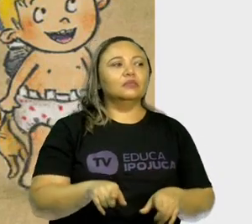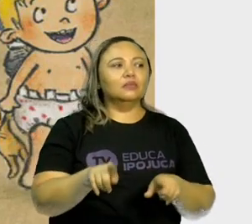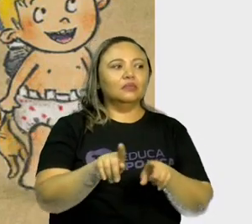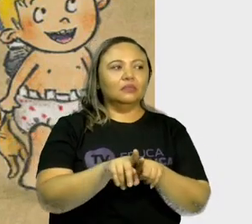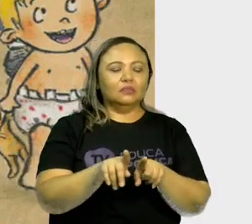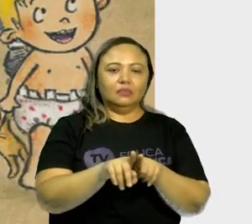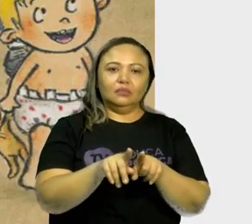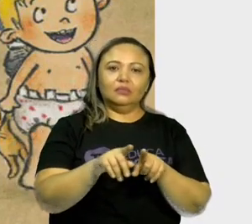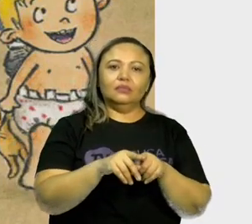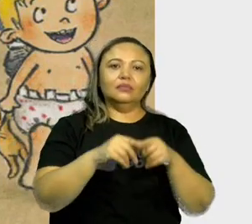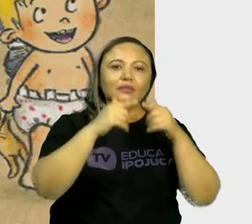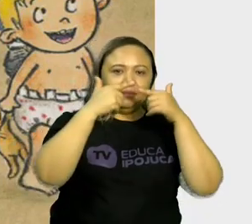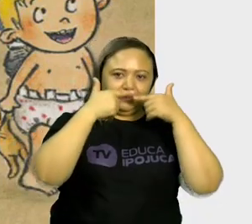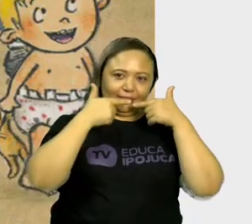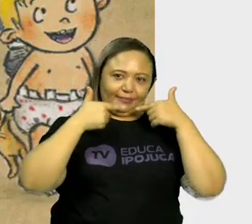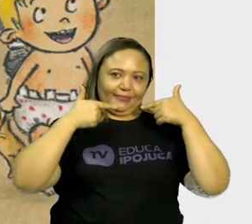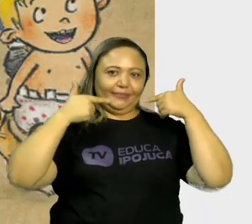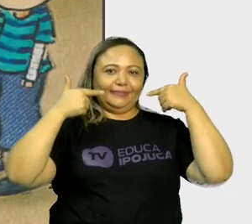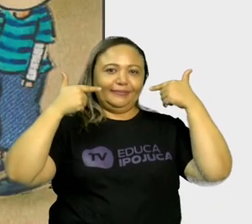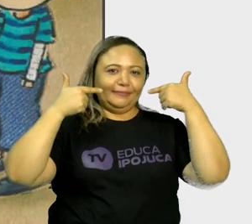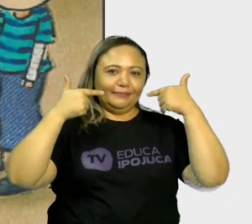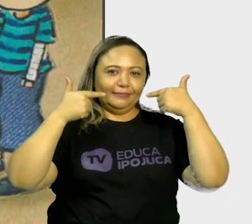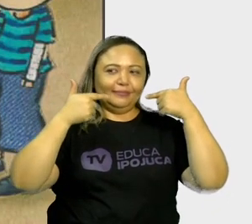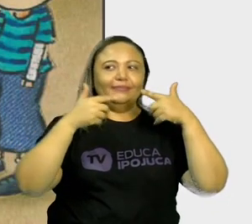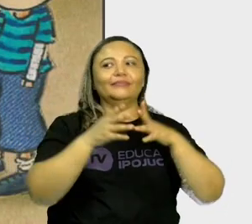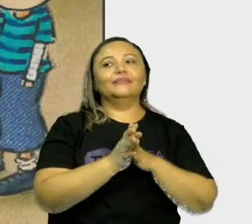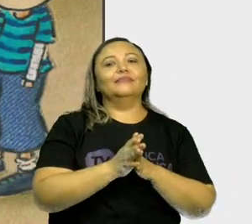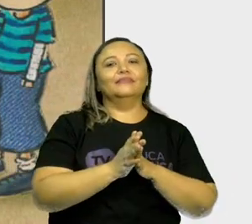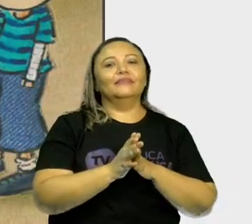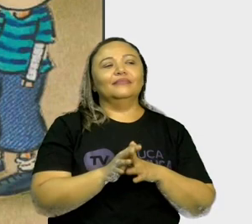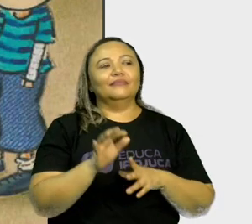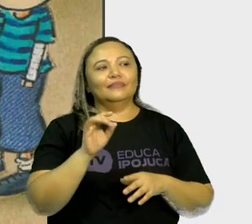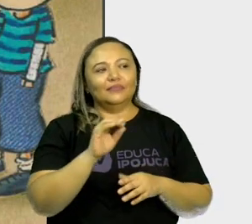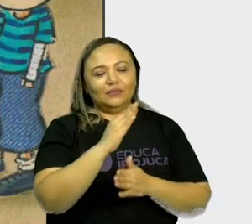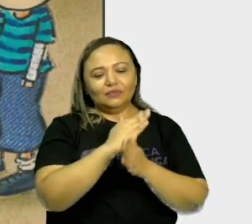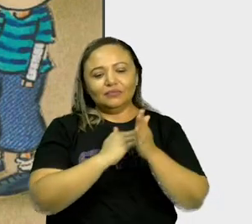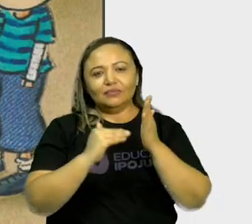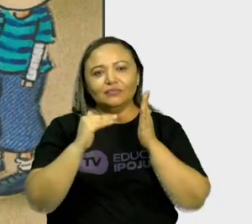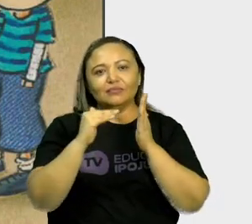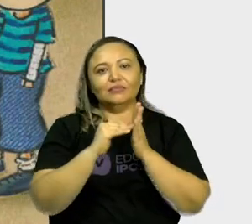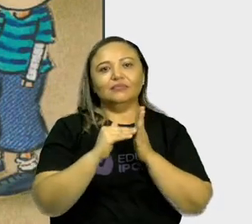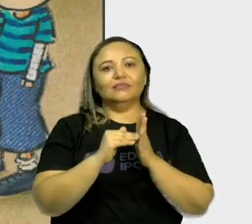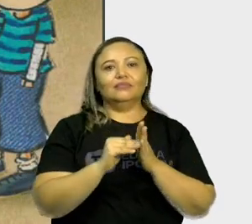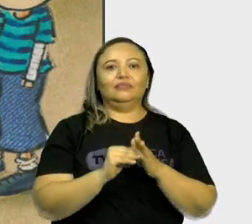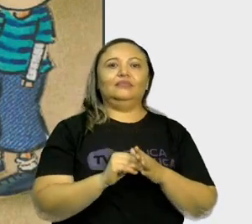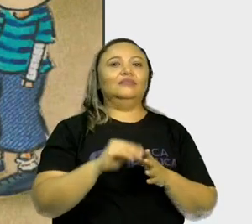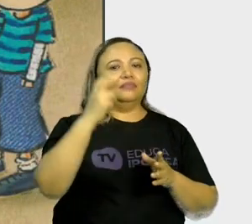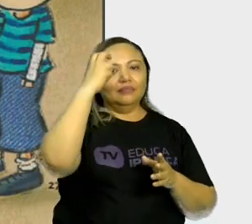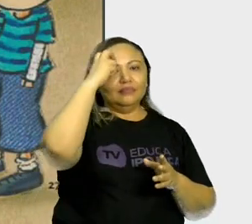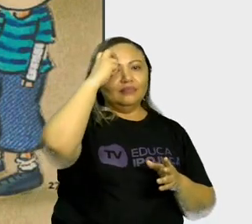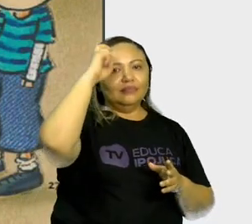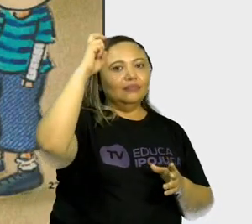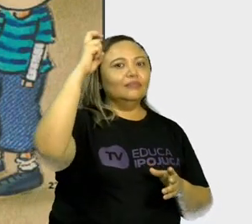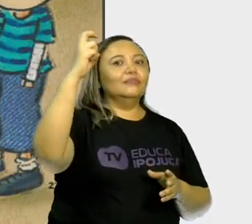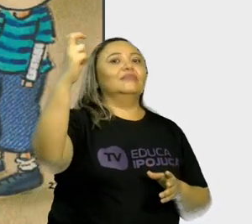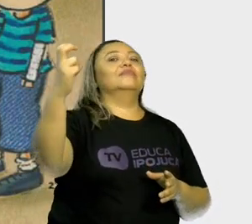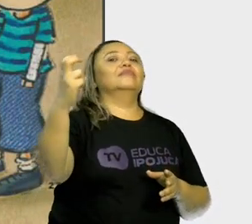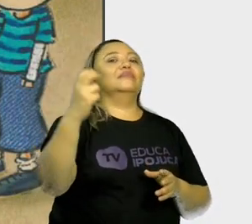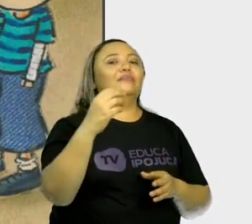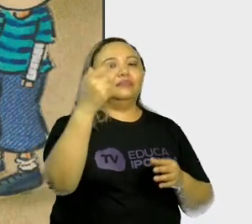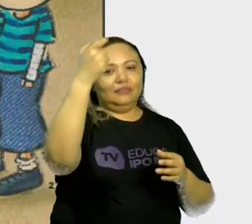também os nossos sorrisos. Somos todos geniais. Você,